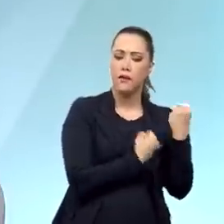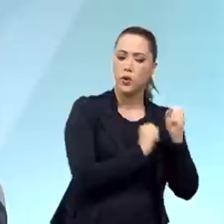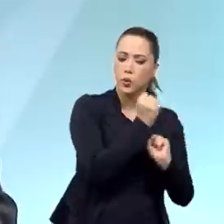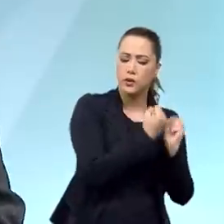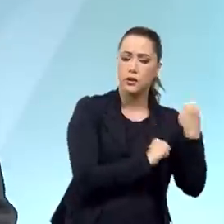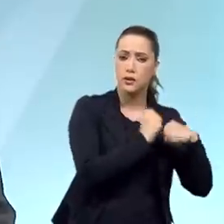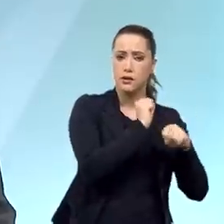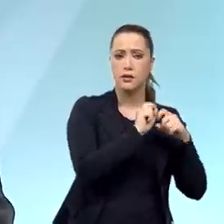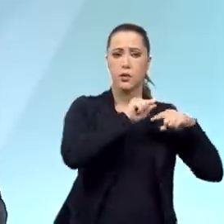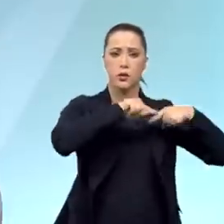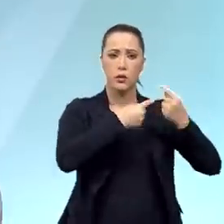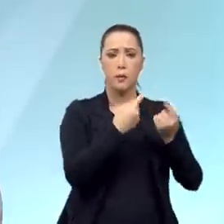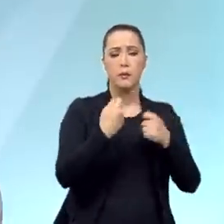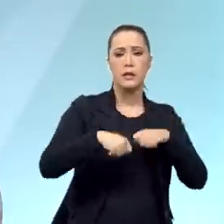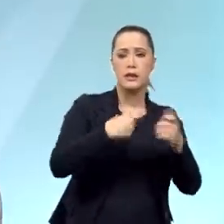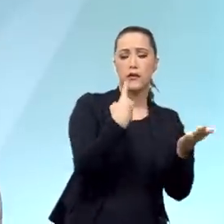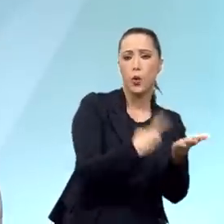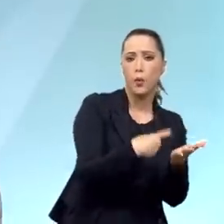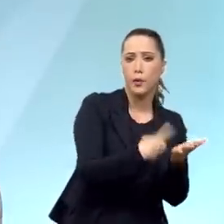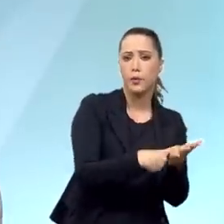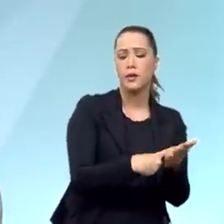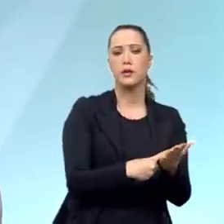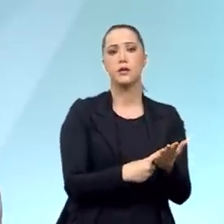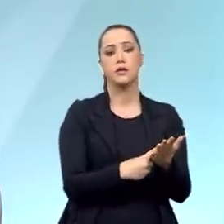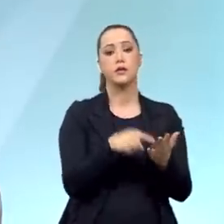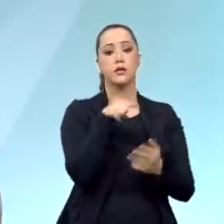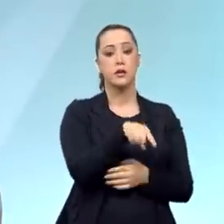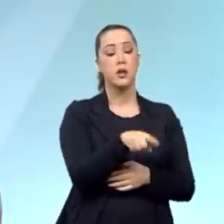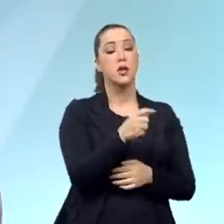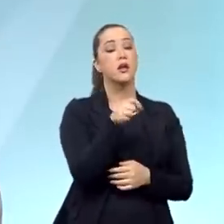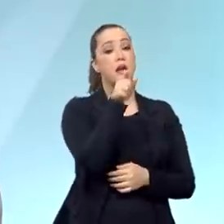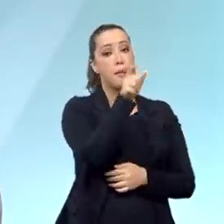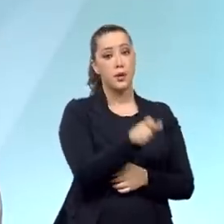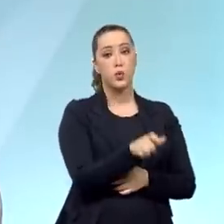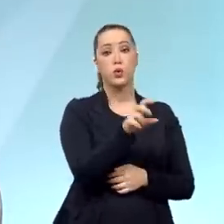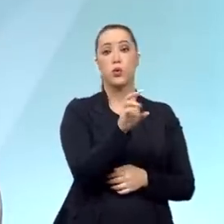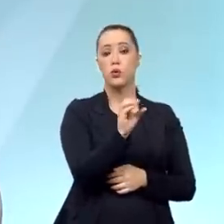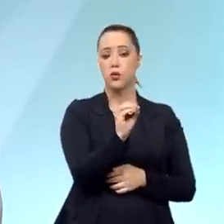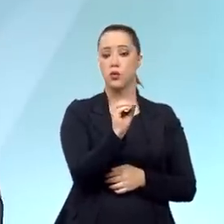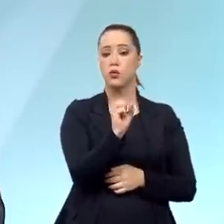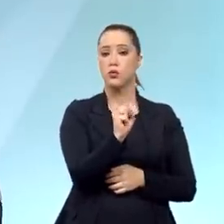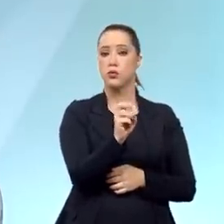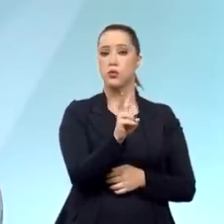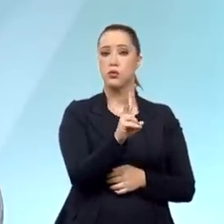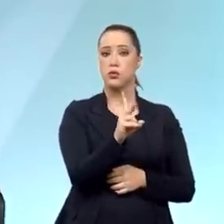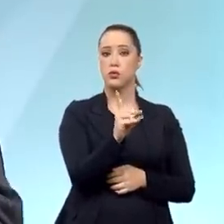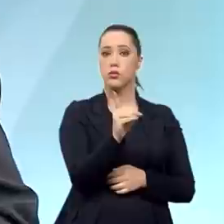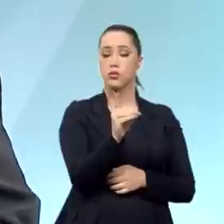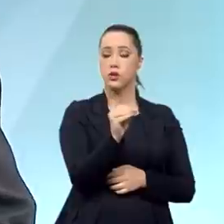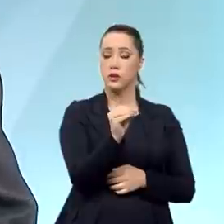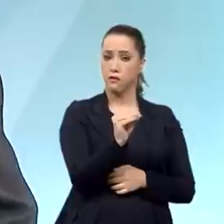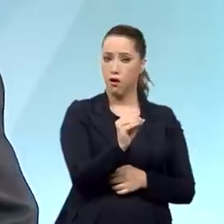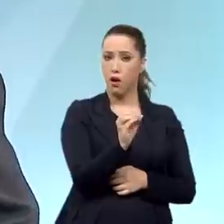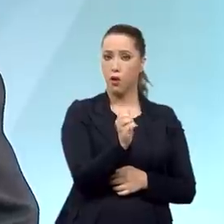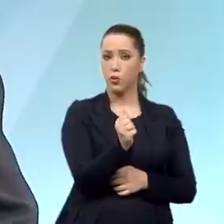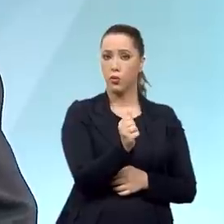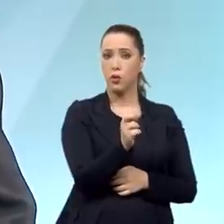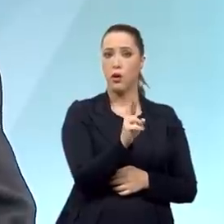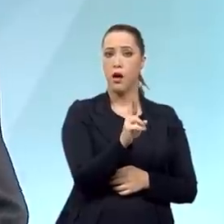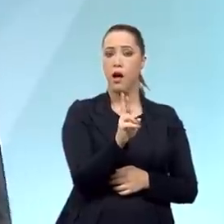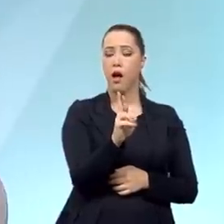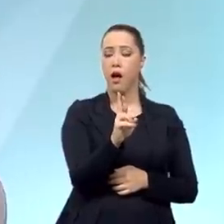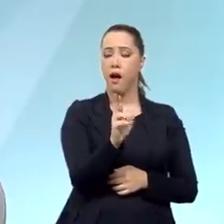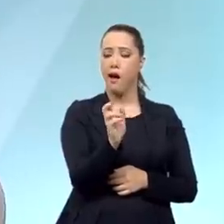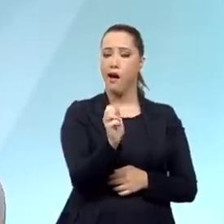aconteceria com o acordo. E o chanceler, ele tinha muita preocupação em alinhar destino com os Estados Unidos.